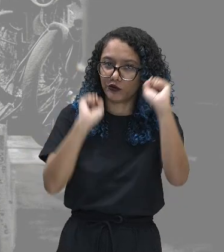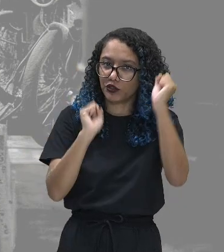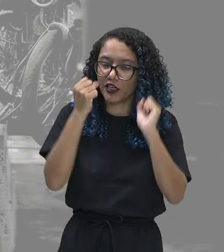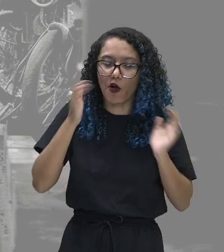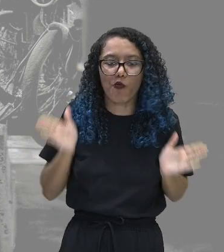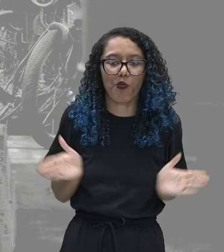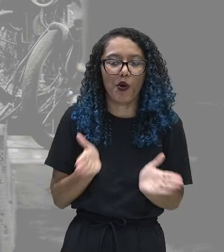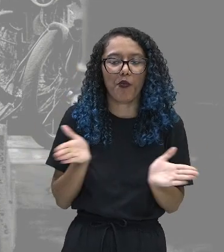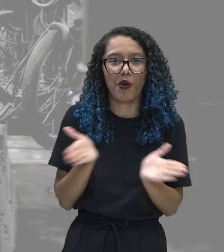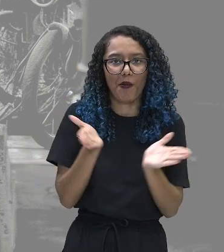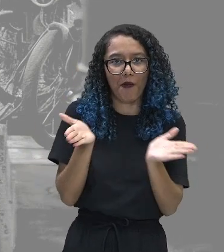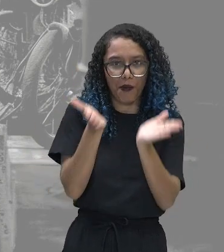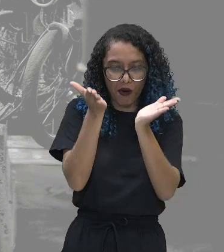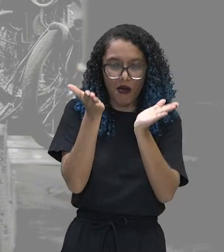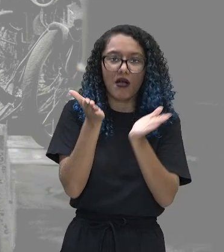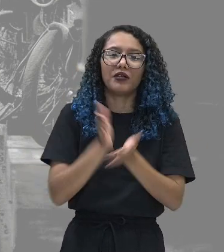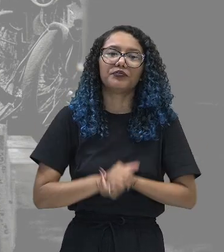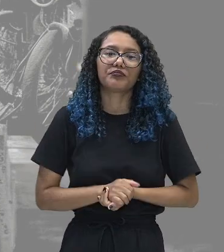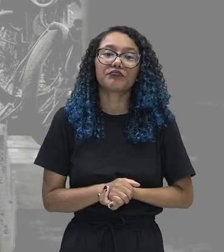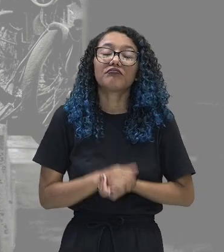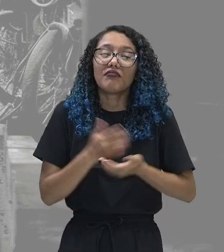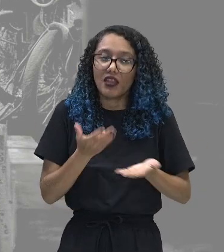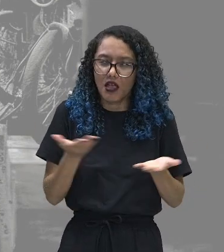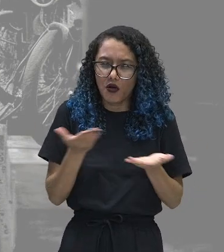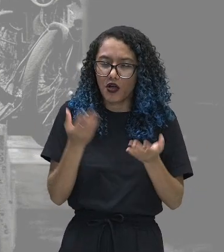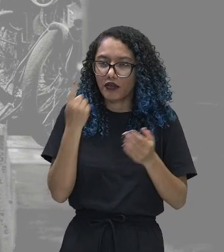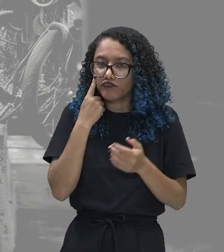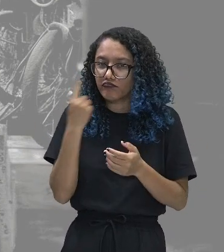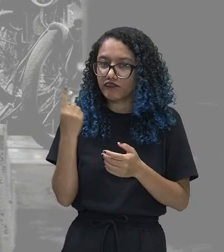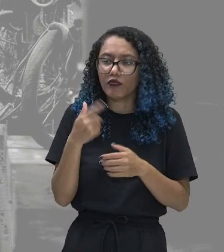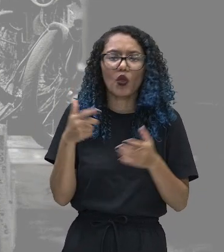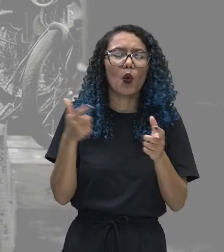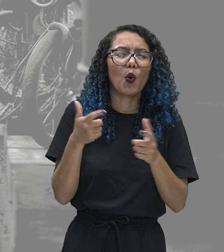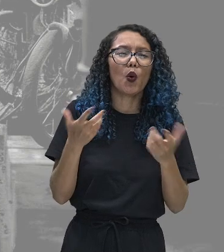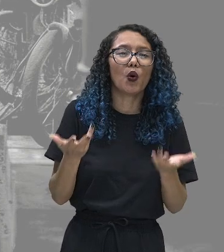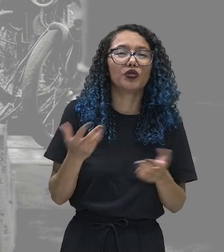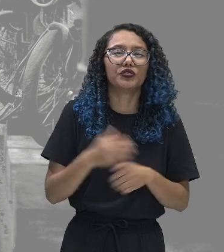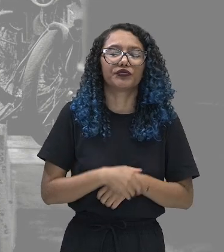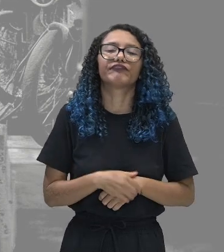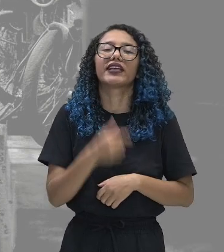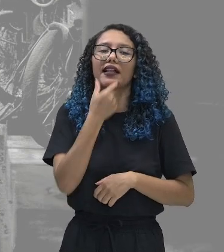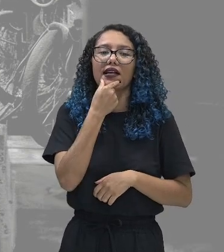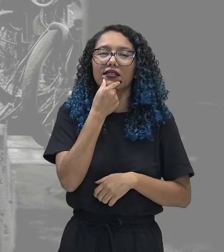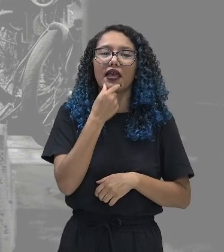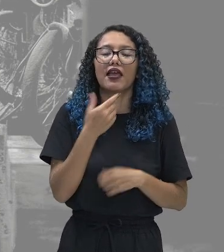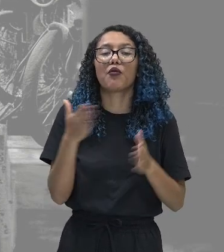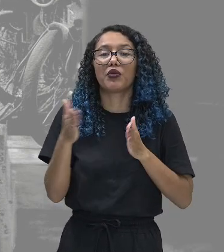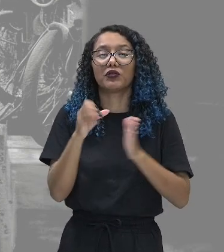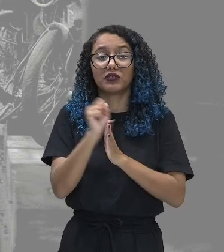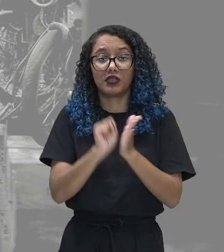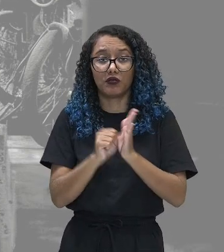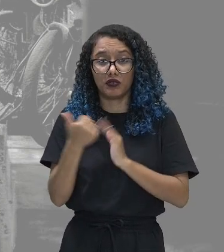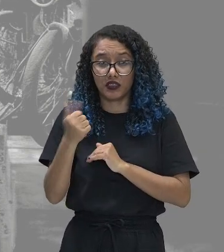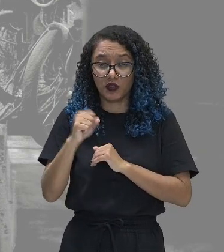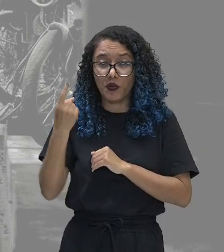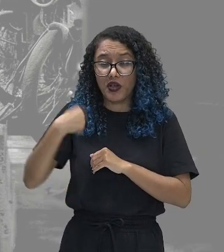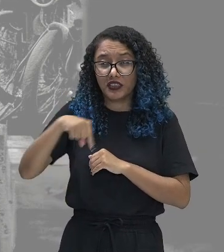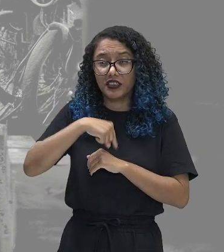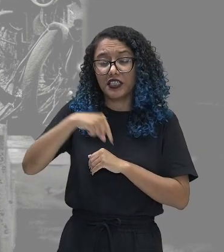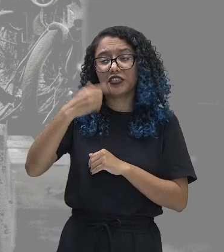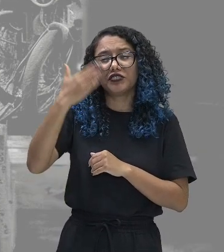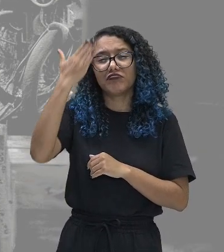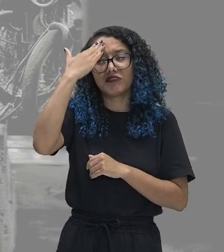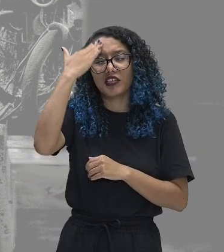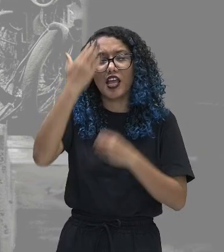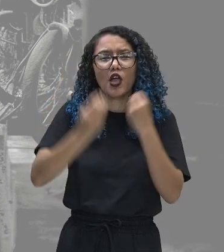fomos transportados aqui para a Inglaterra lá no século XVIII para a gente entender um pouquinho como é que se deu ali a chamada